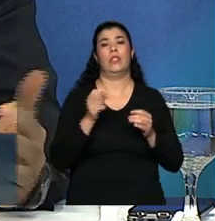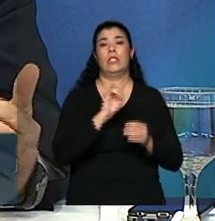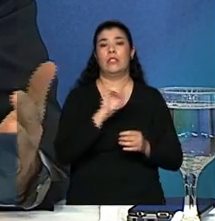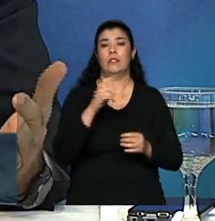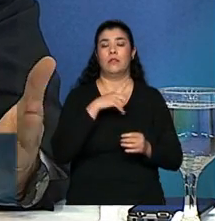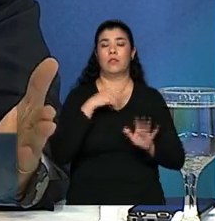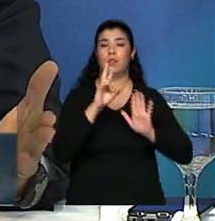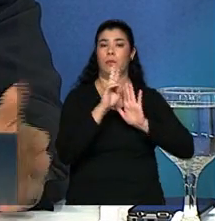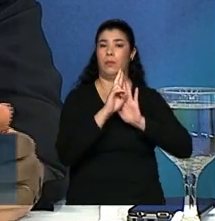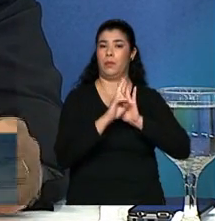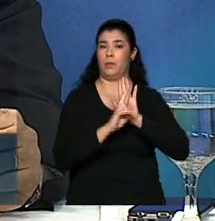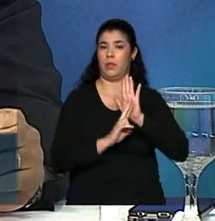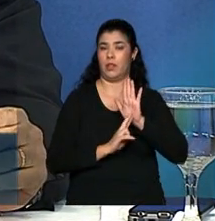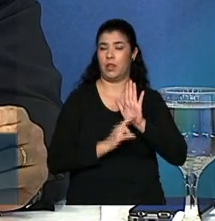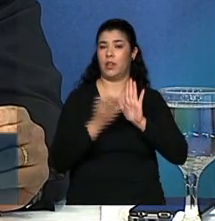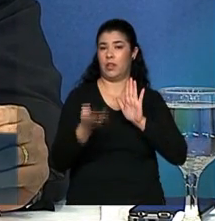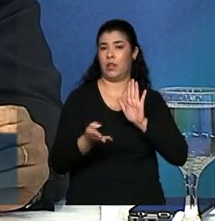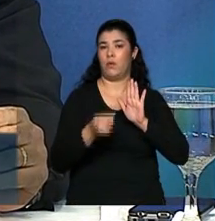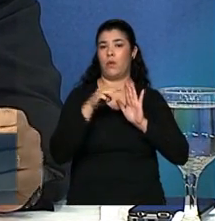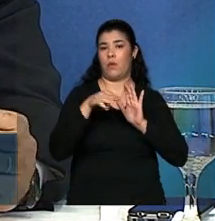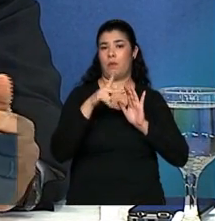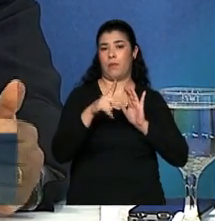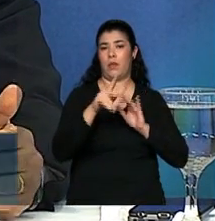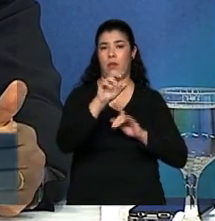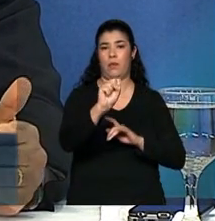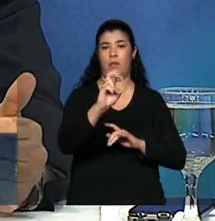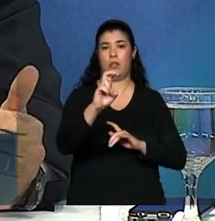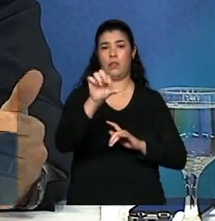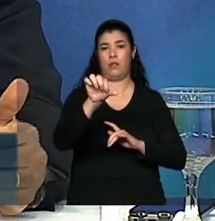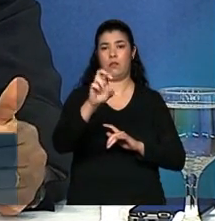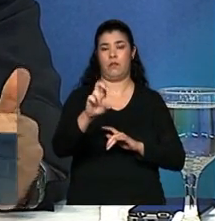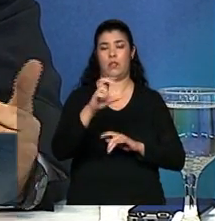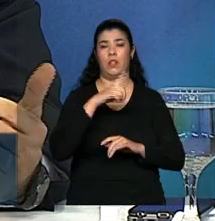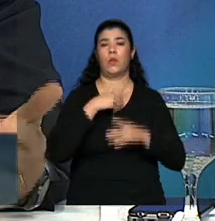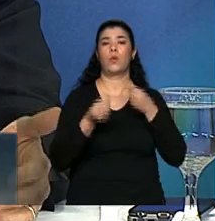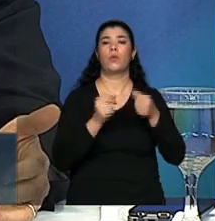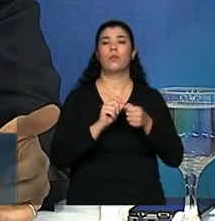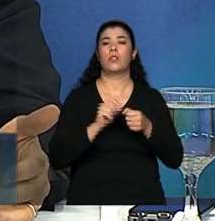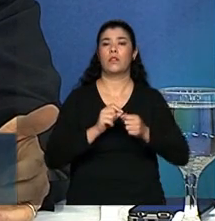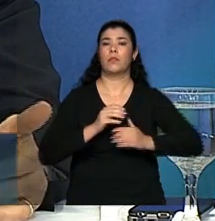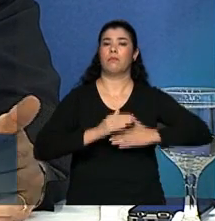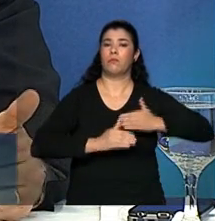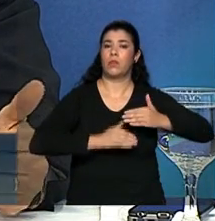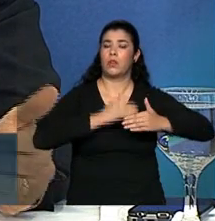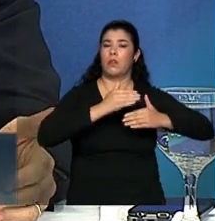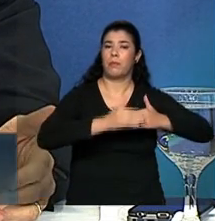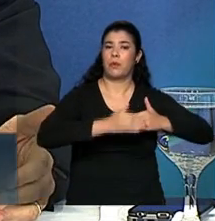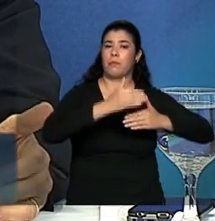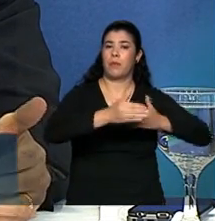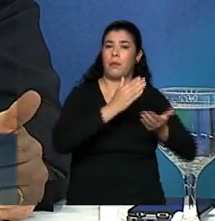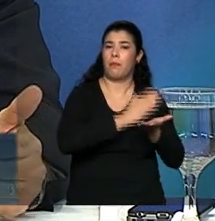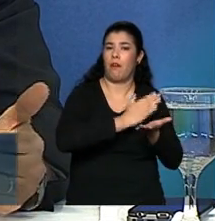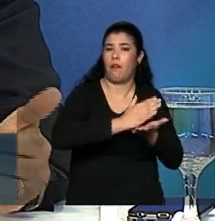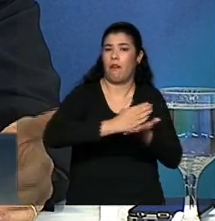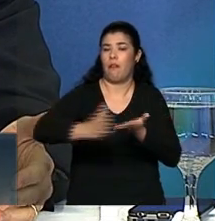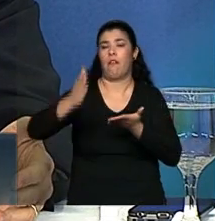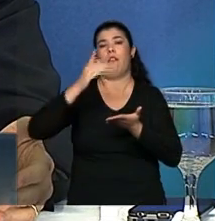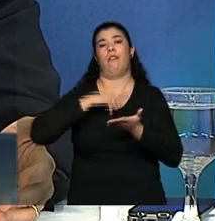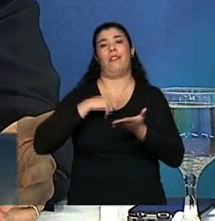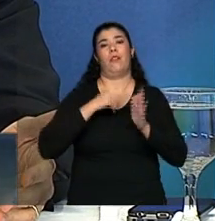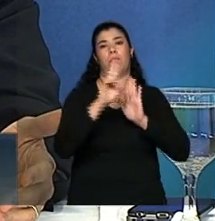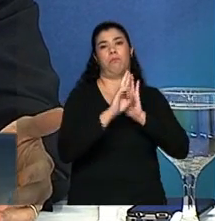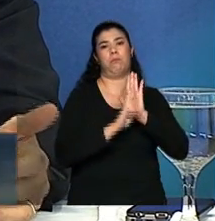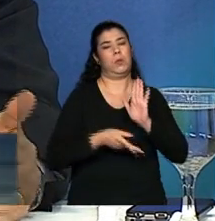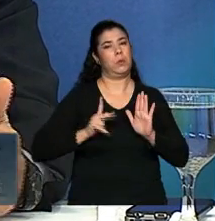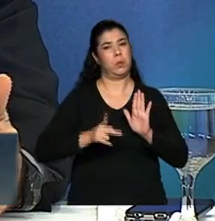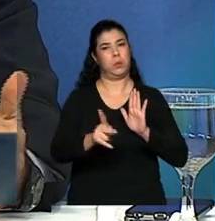for usar uma regra como a 85-95, fazer isso de modo progressivo, de modo que essa regra não seja um valor